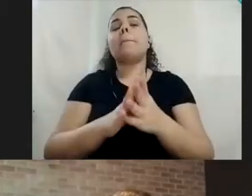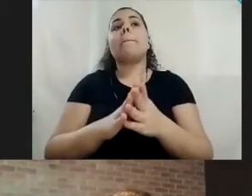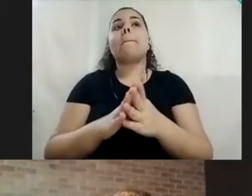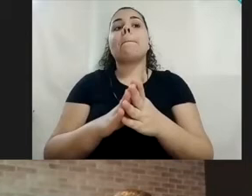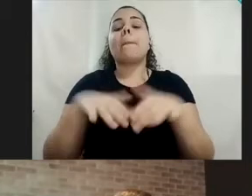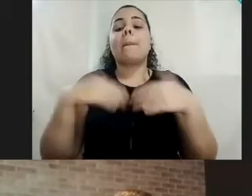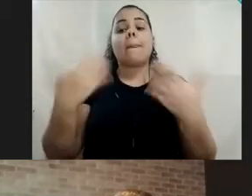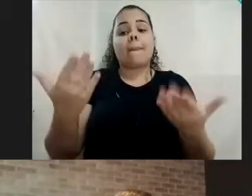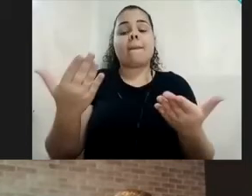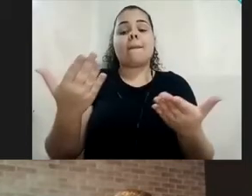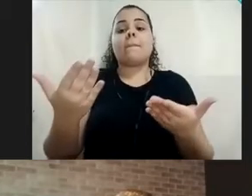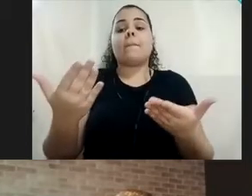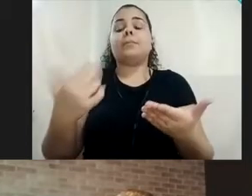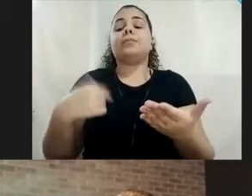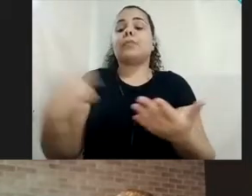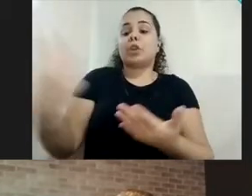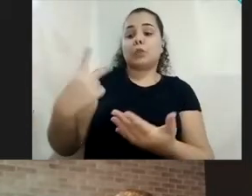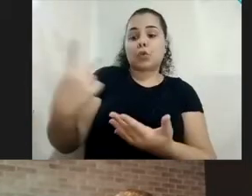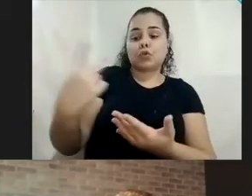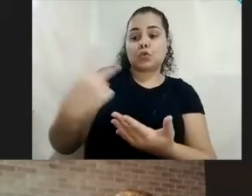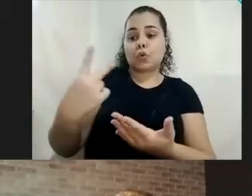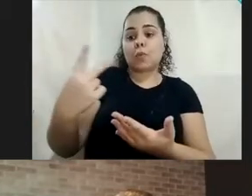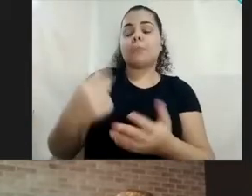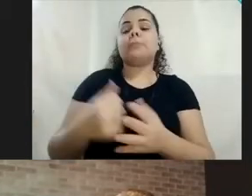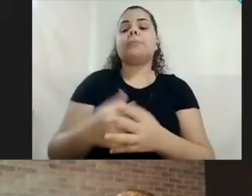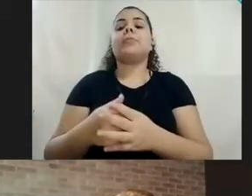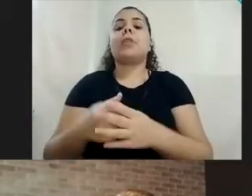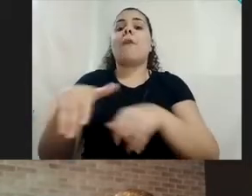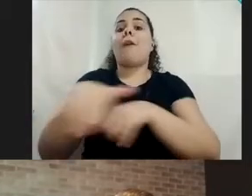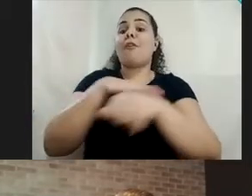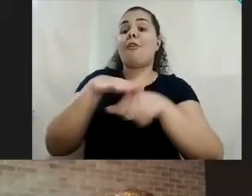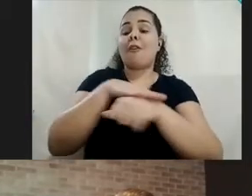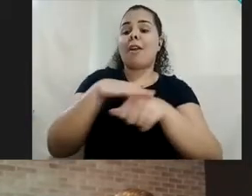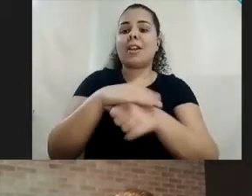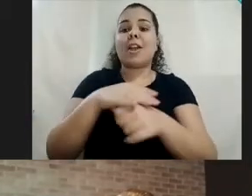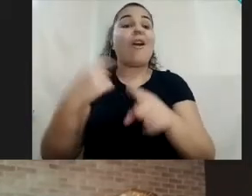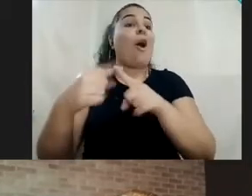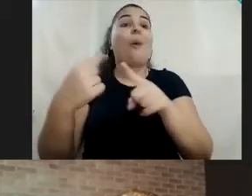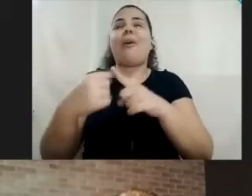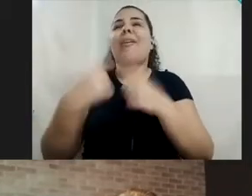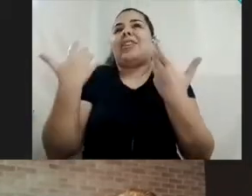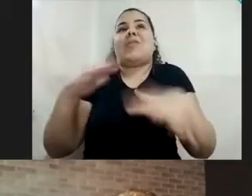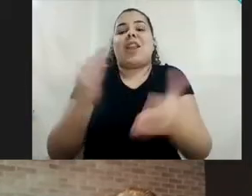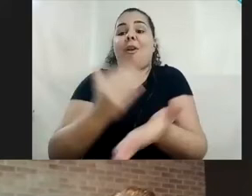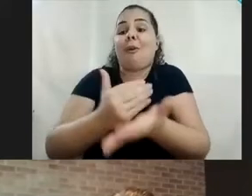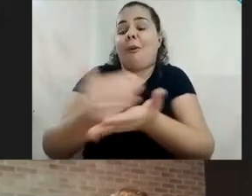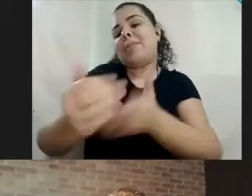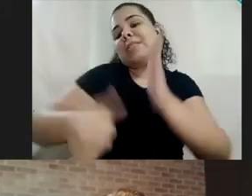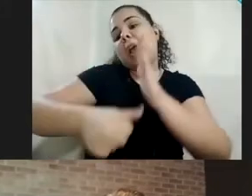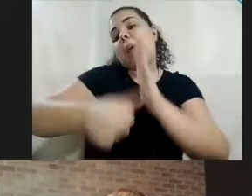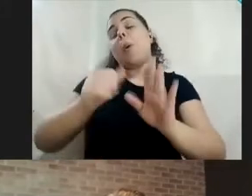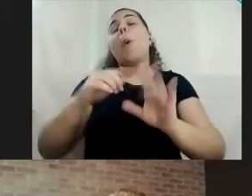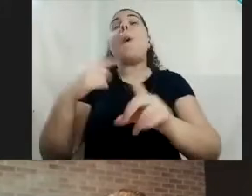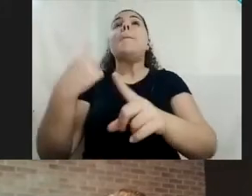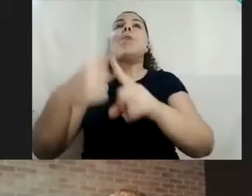Então, eu e a Paty, a também já debateu agora no início, porque ninguém queria ser a primeira, porque na verdade o que acontece? Eu vou